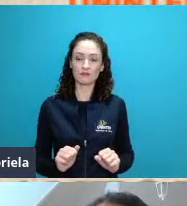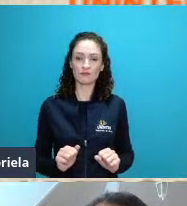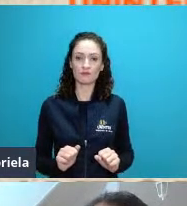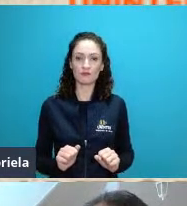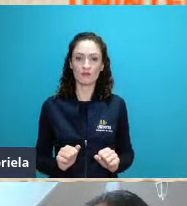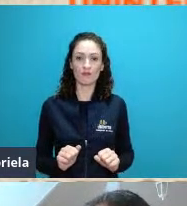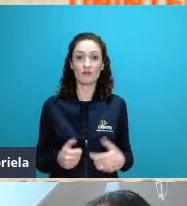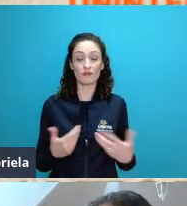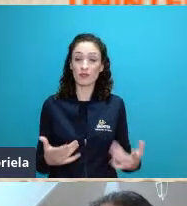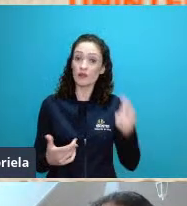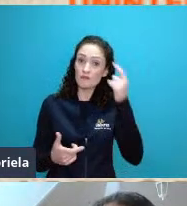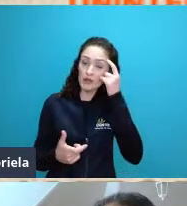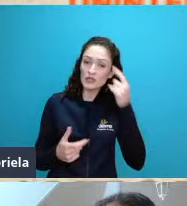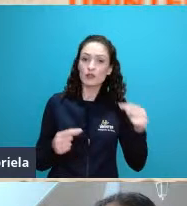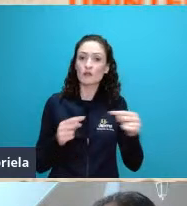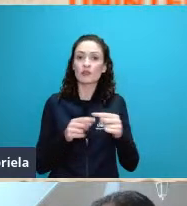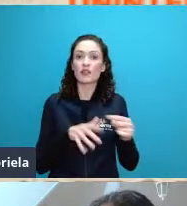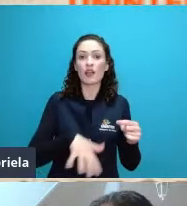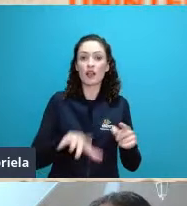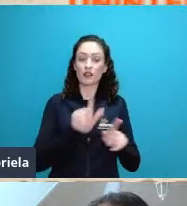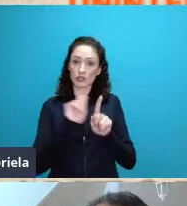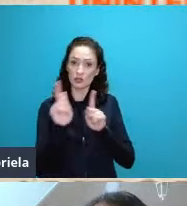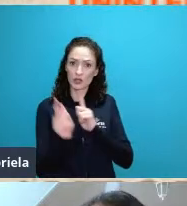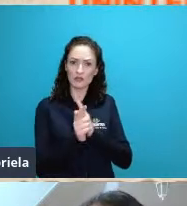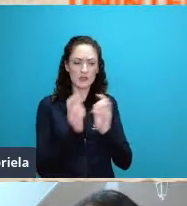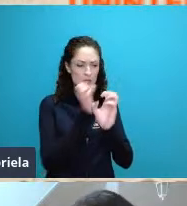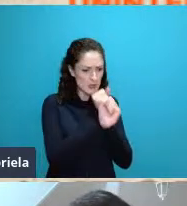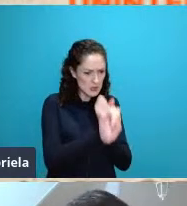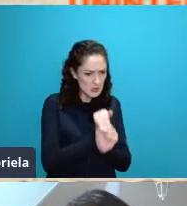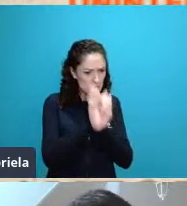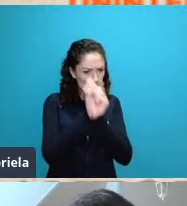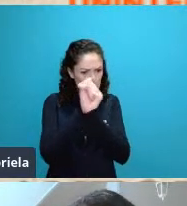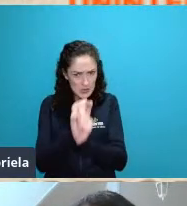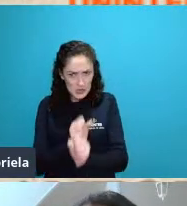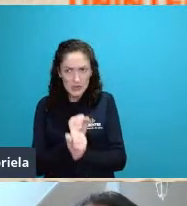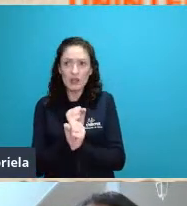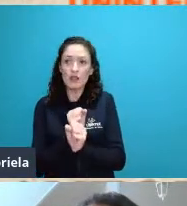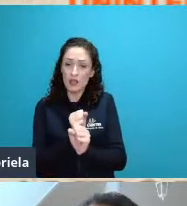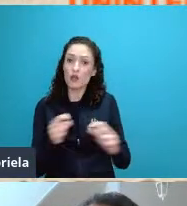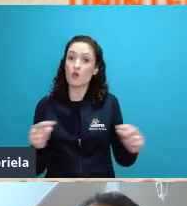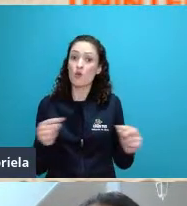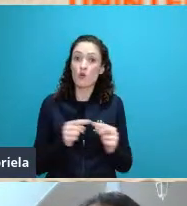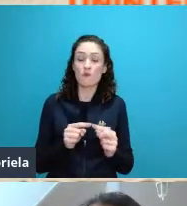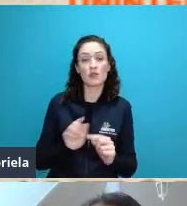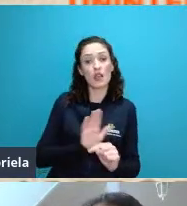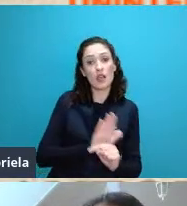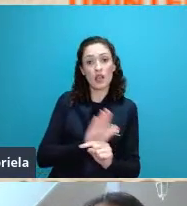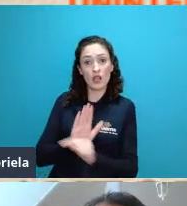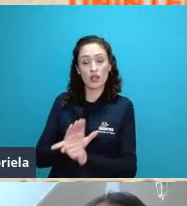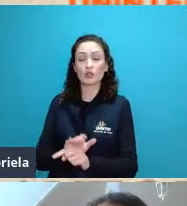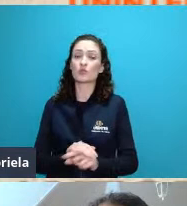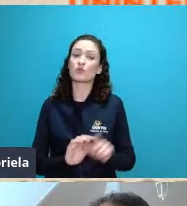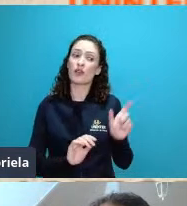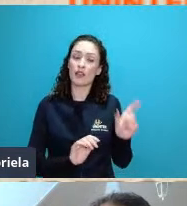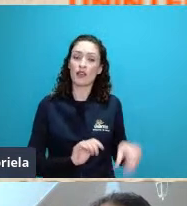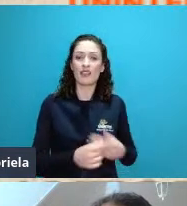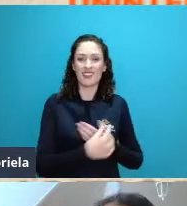quantificação na geografia afetou a forma de pensar do Cristofoletti